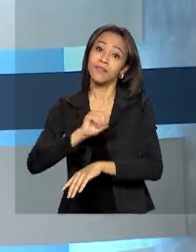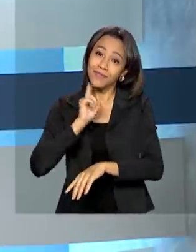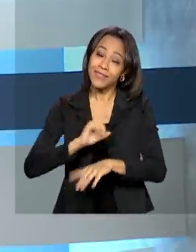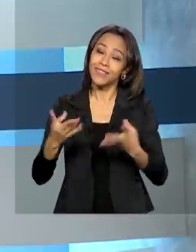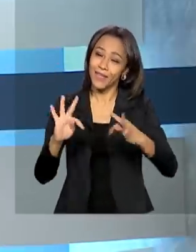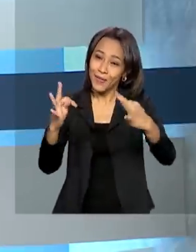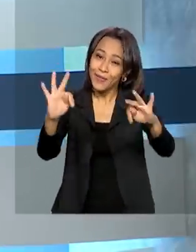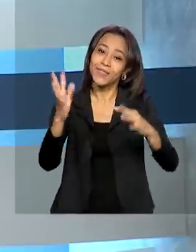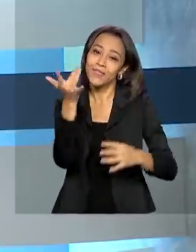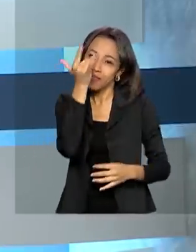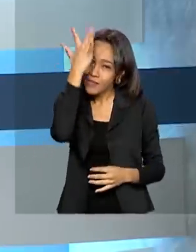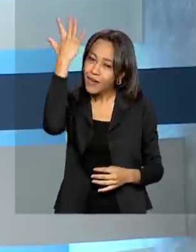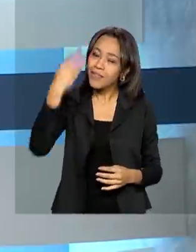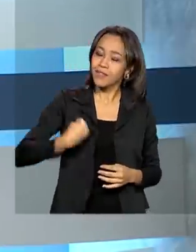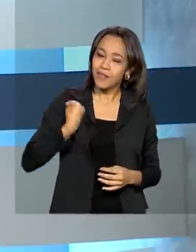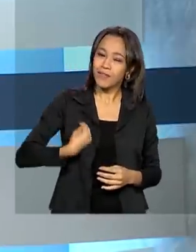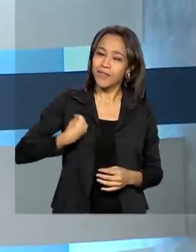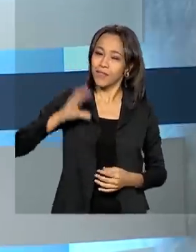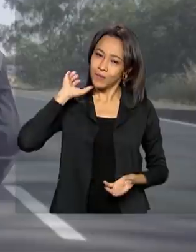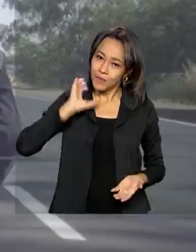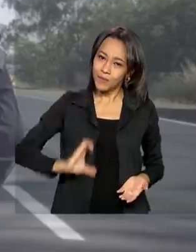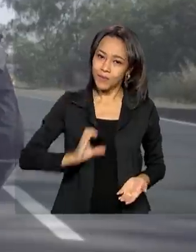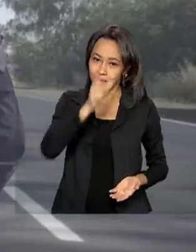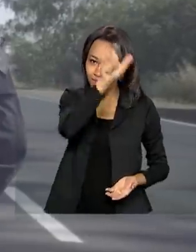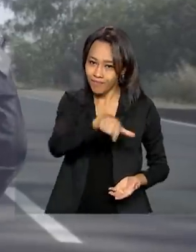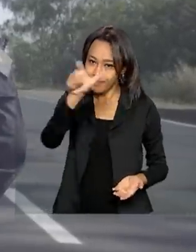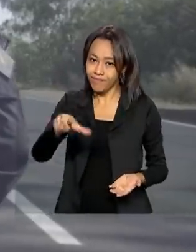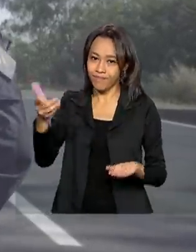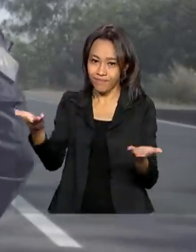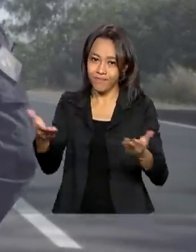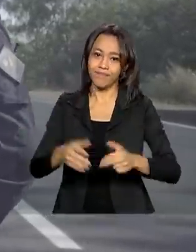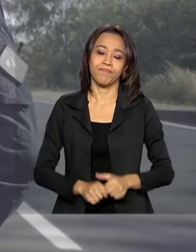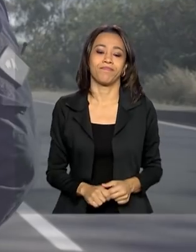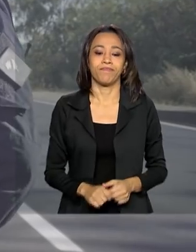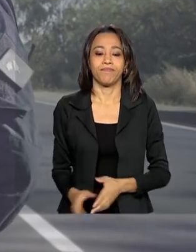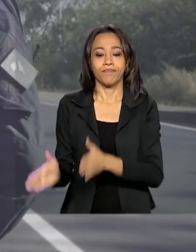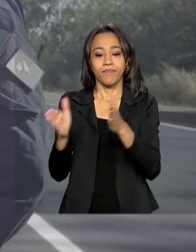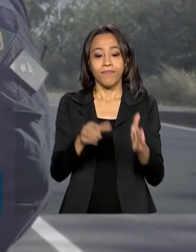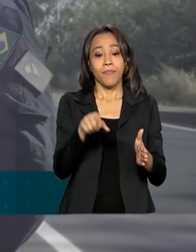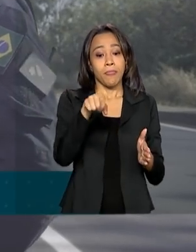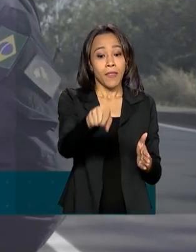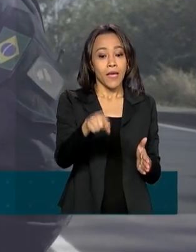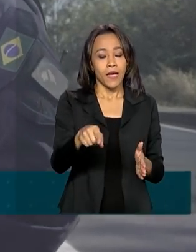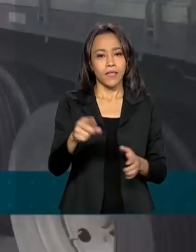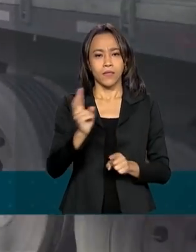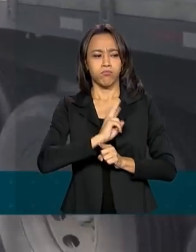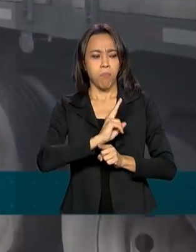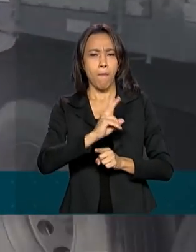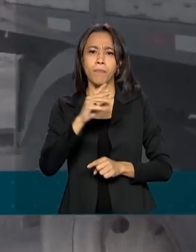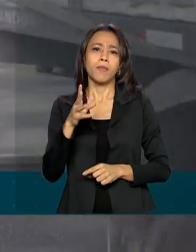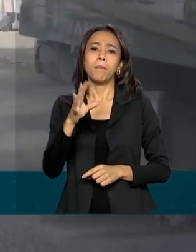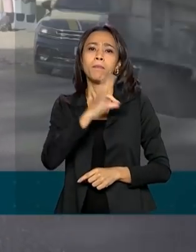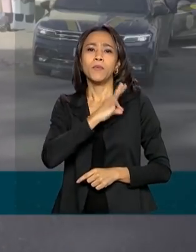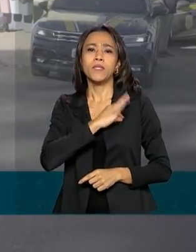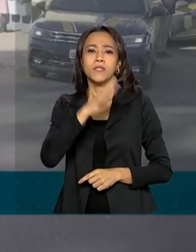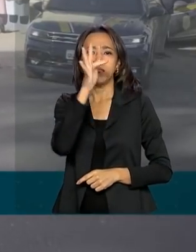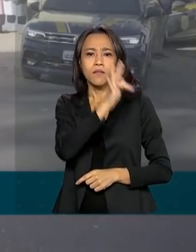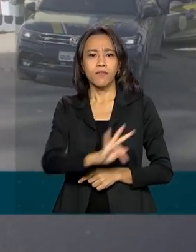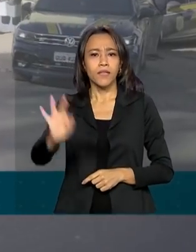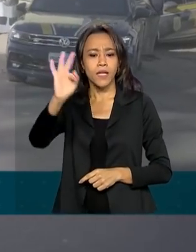facilitando a vida do cidadão. A blitz digital da PRF foi na BR